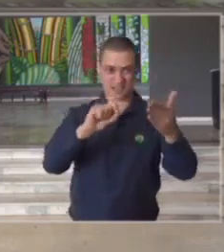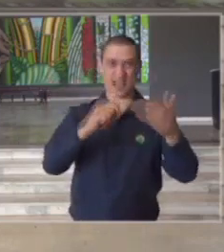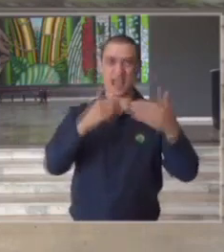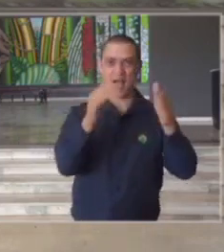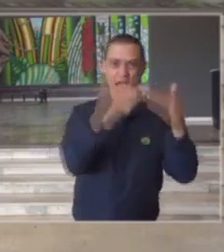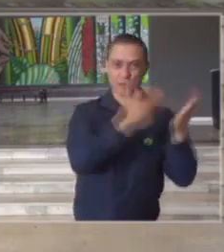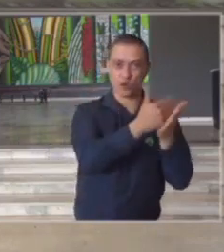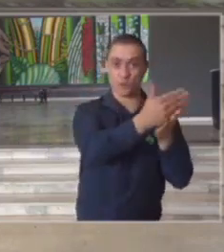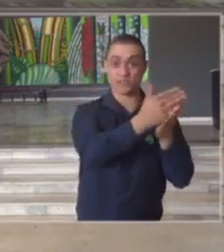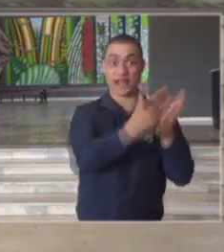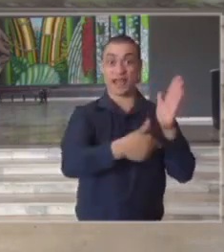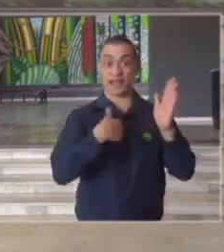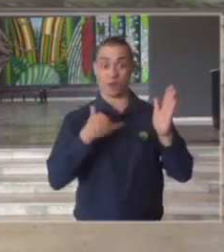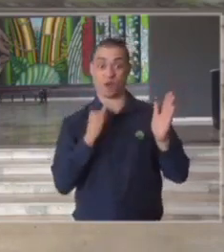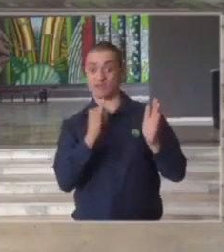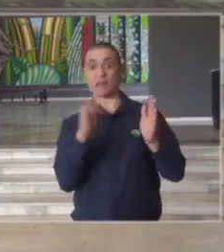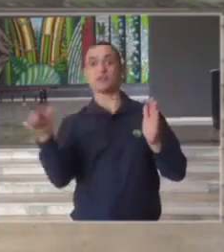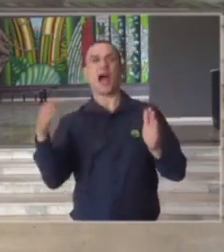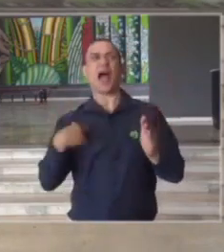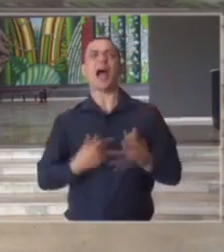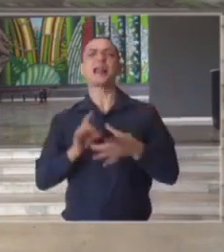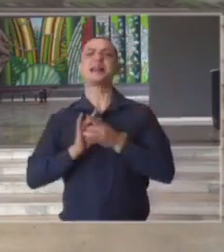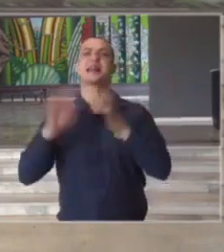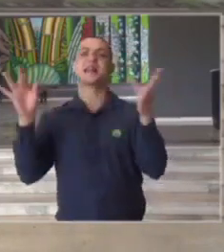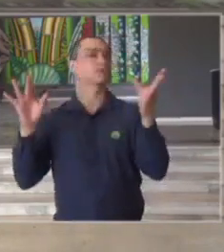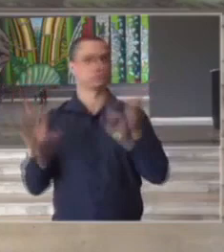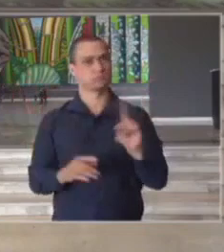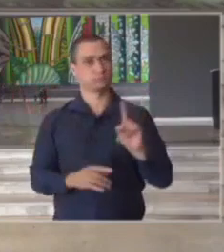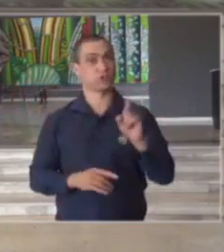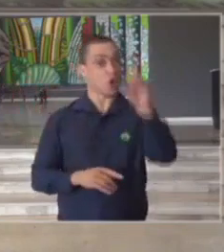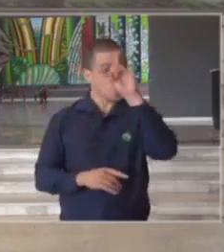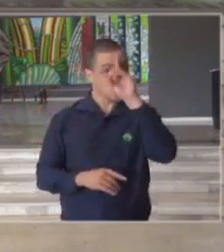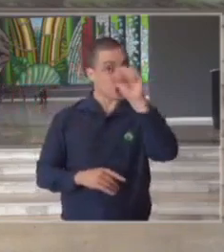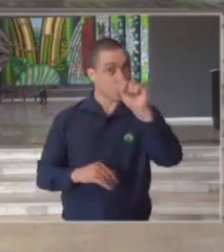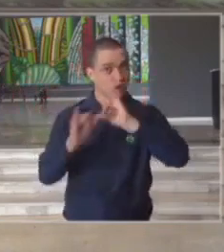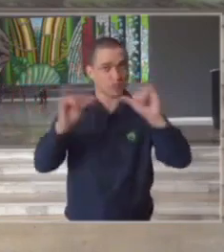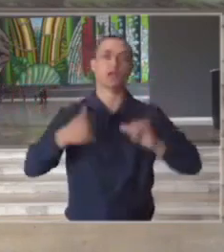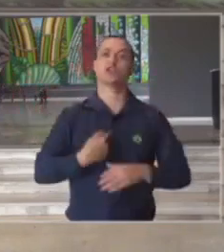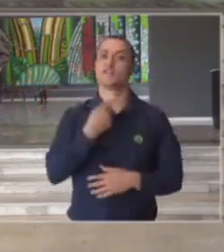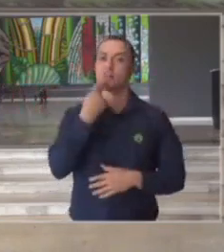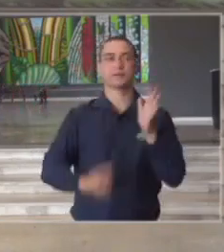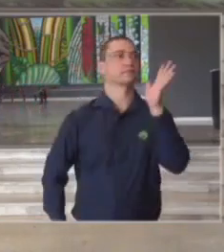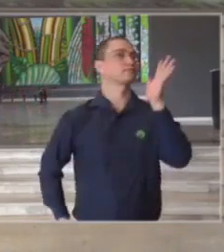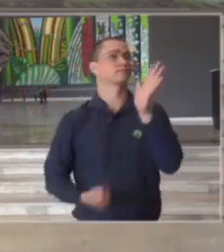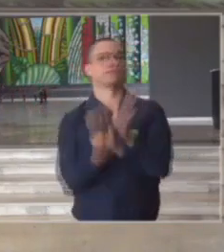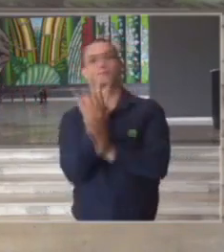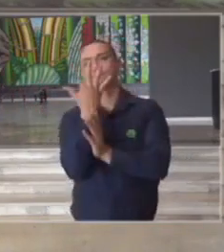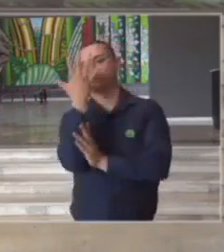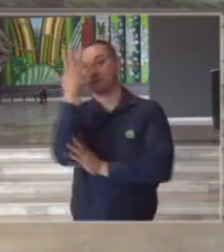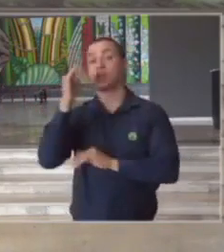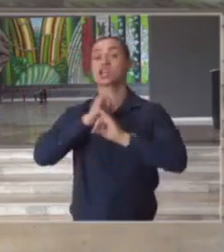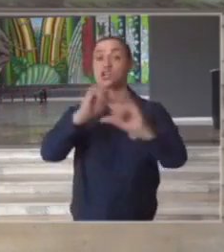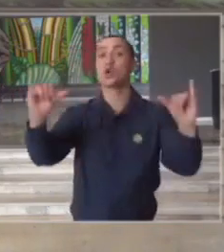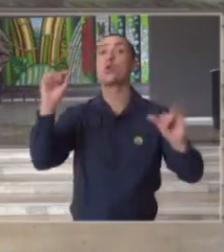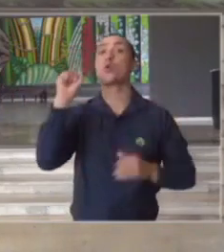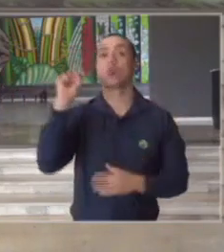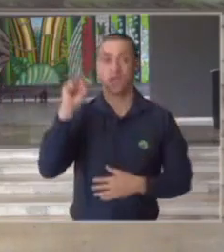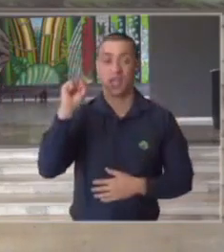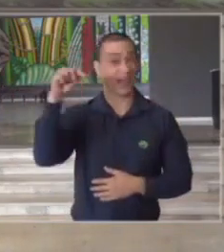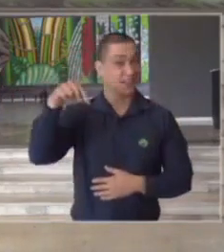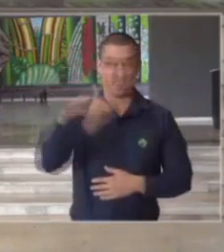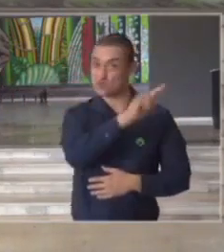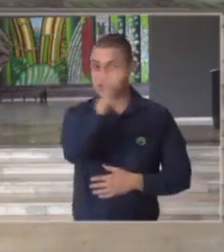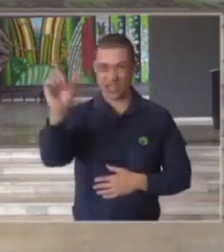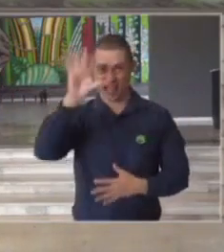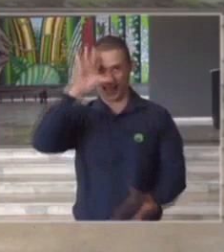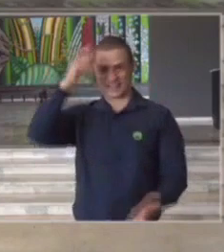futura e que só será anunciada no próximo dia 8 eu tenho dito e repetido as vezes informado aqui que nenhuma